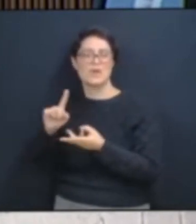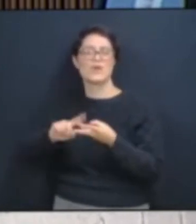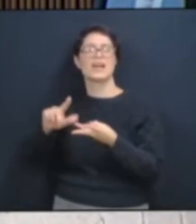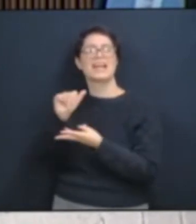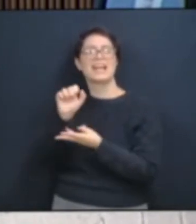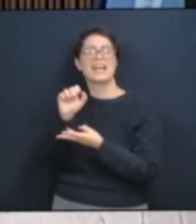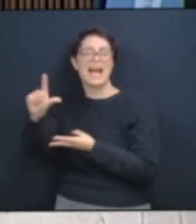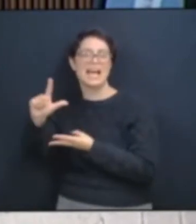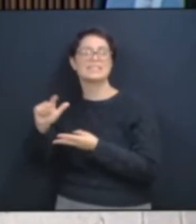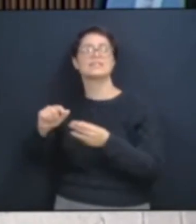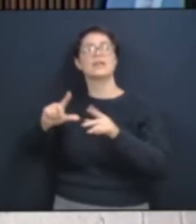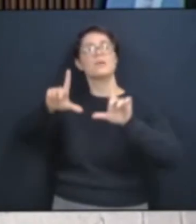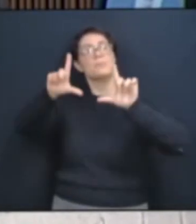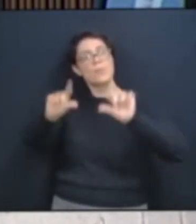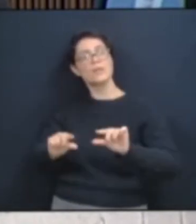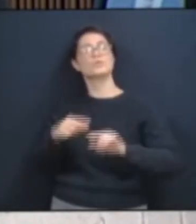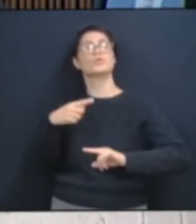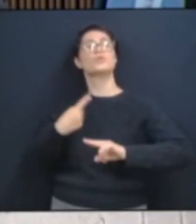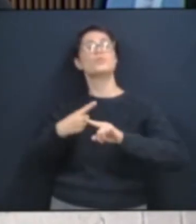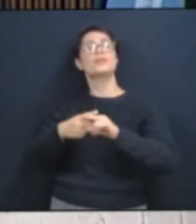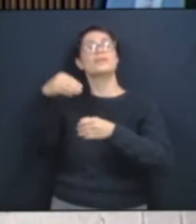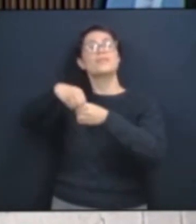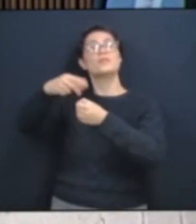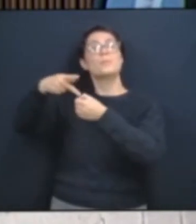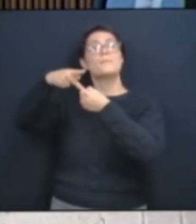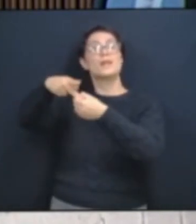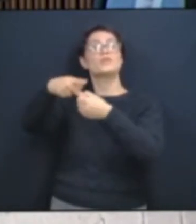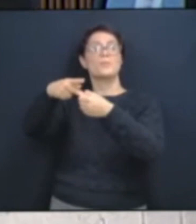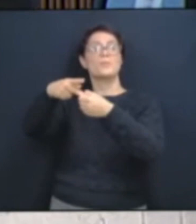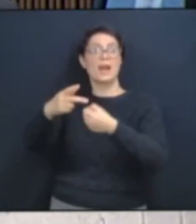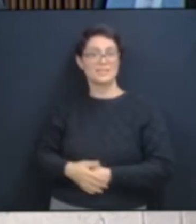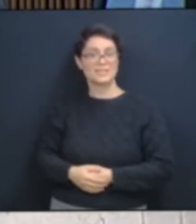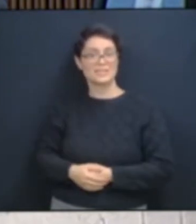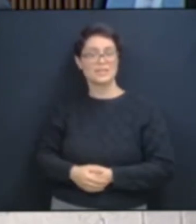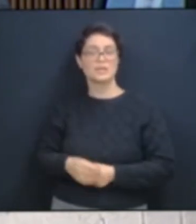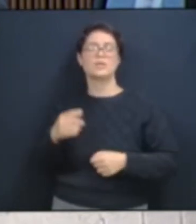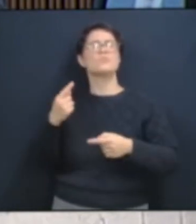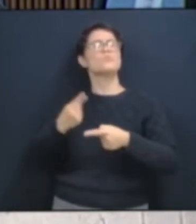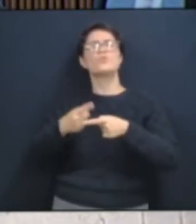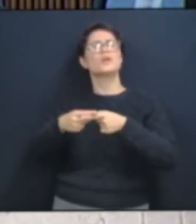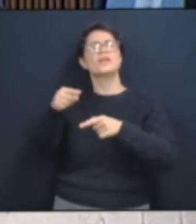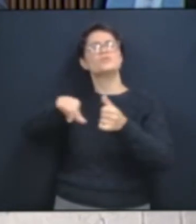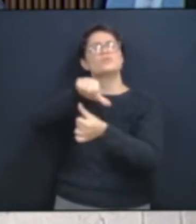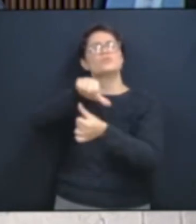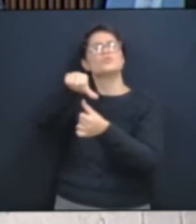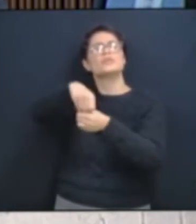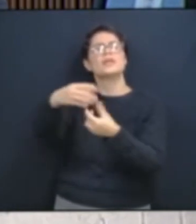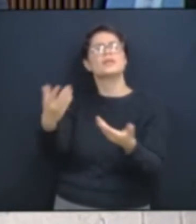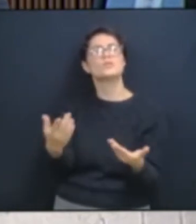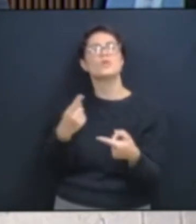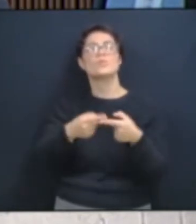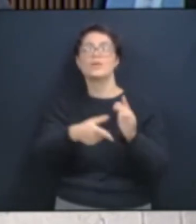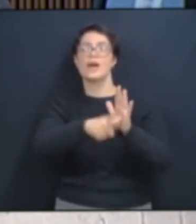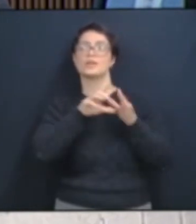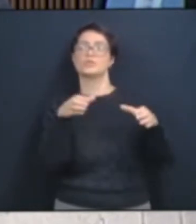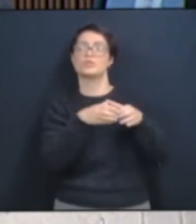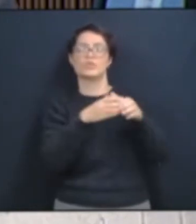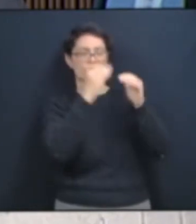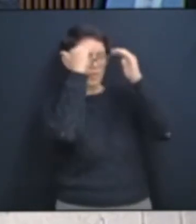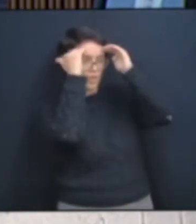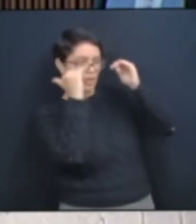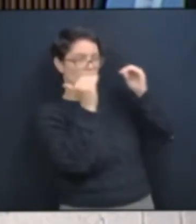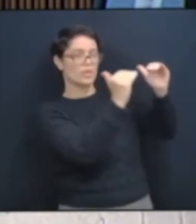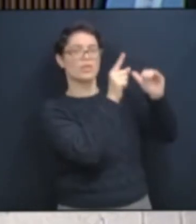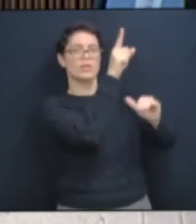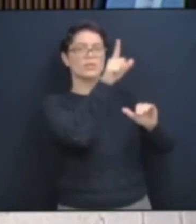Sabe por quê? Os picaretas que estavam lá, que atendiam o jogo norte-americano, não estão mais lá. E o nosso preço não é mais baseado na